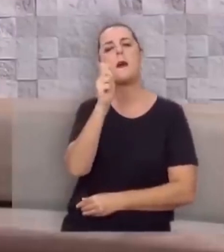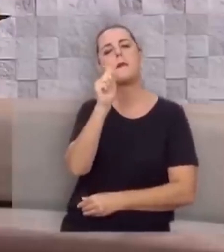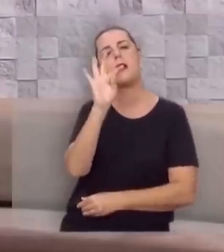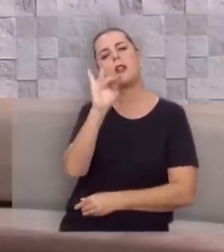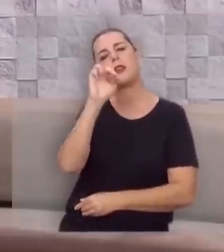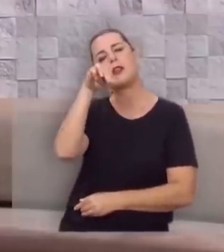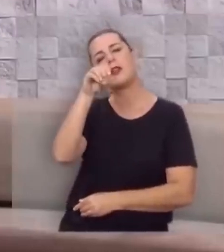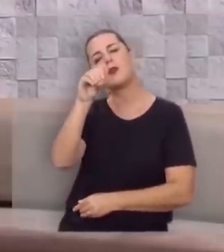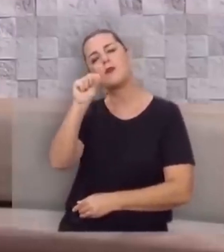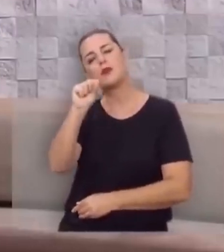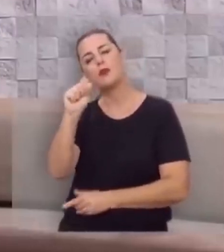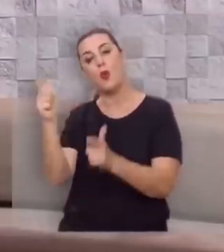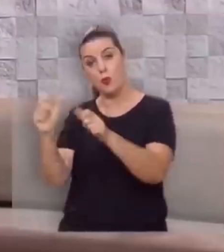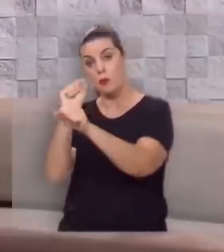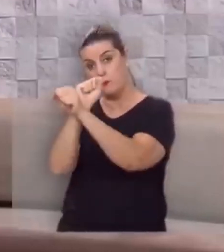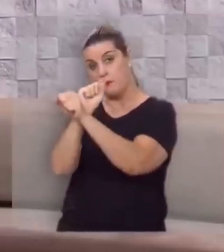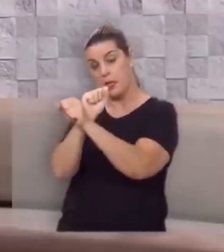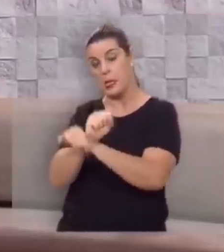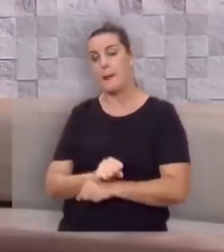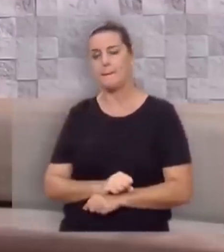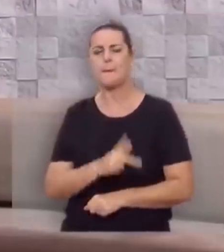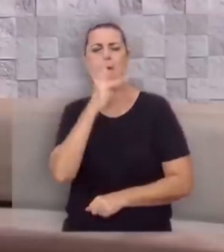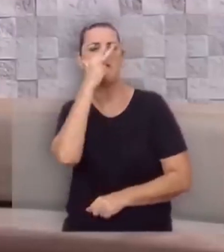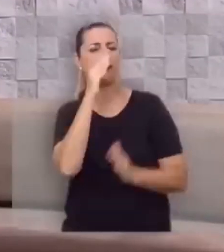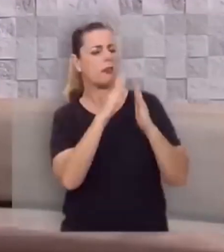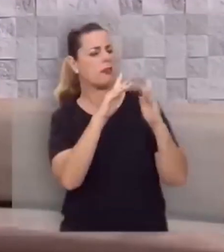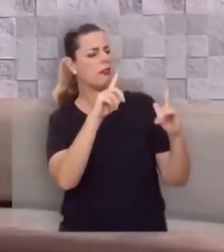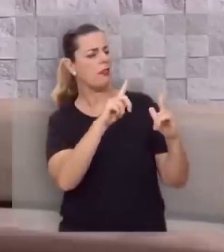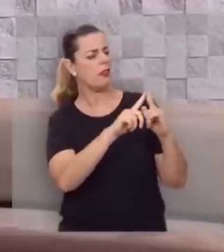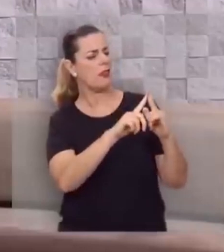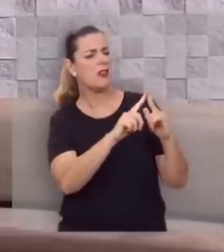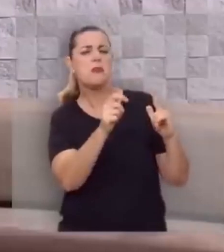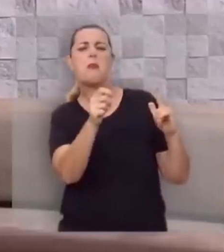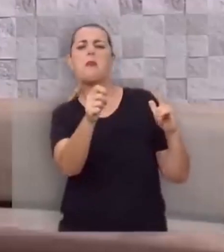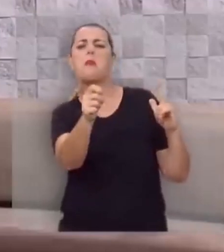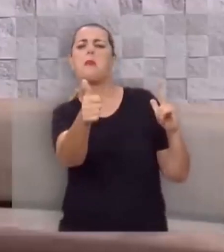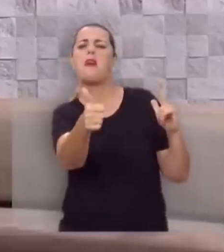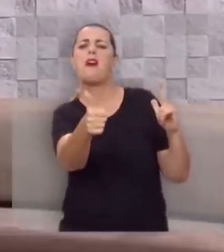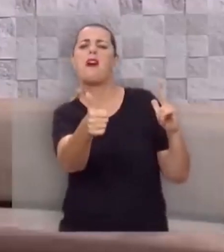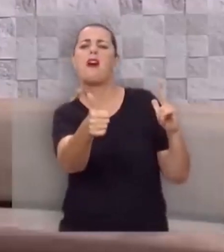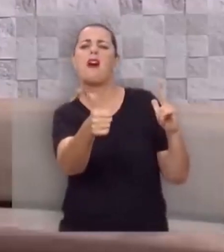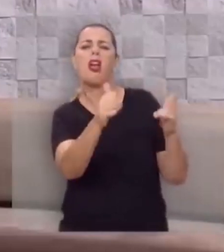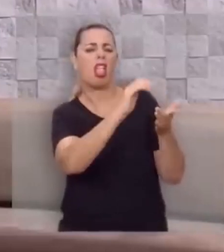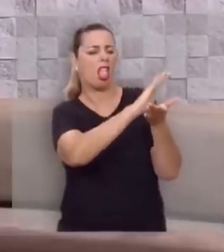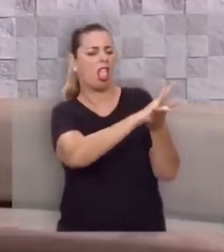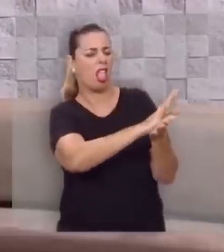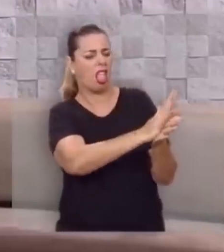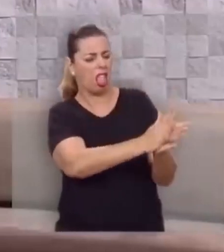uma colônia penal. Parecia que a igreja estava fadada a ser